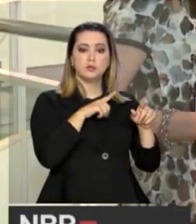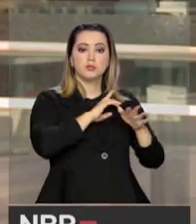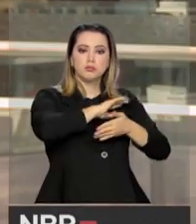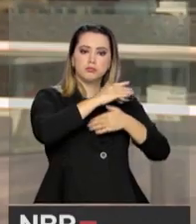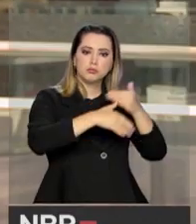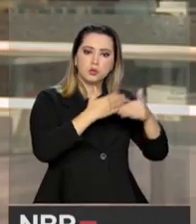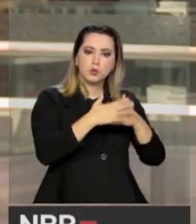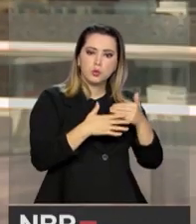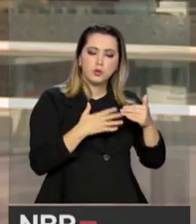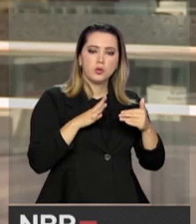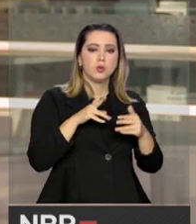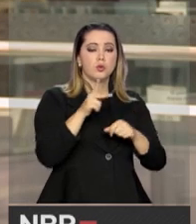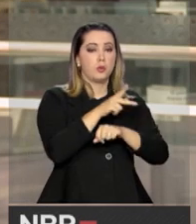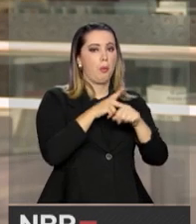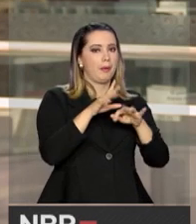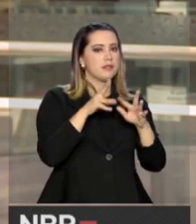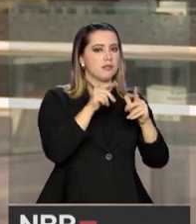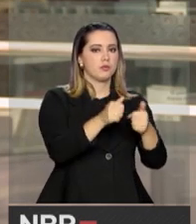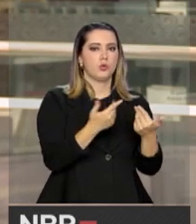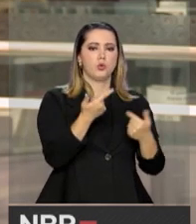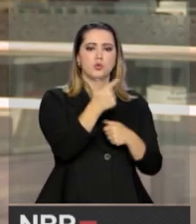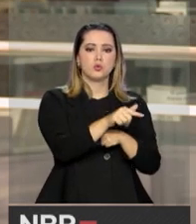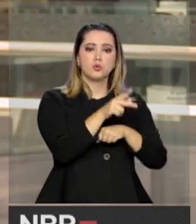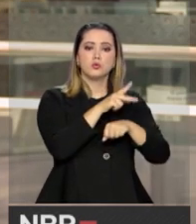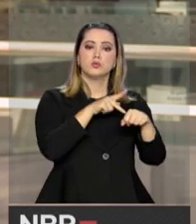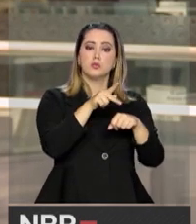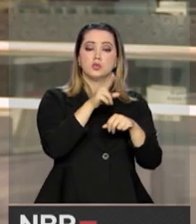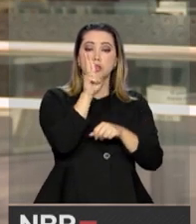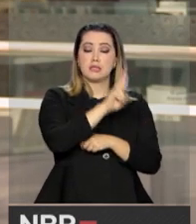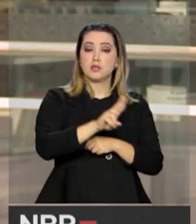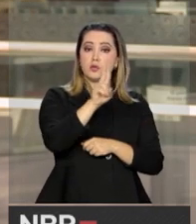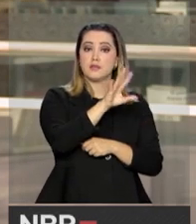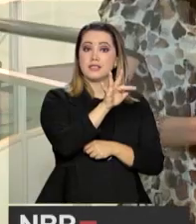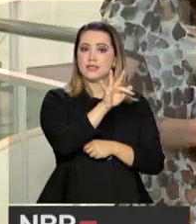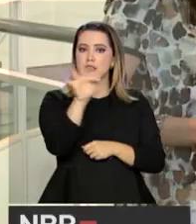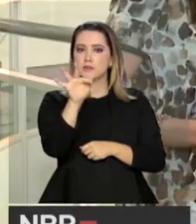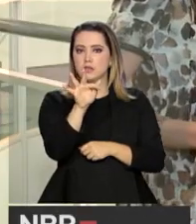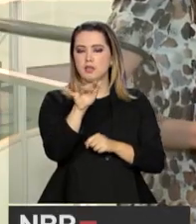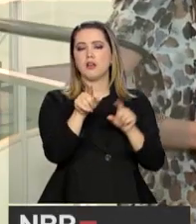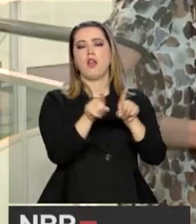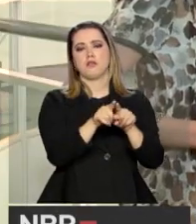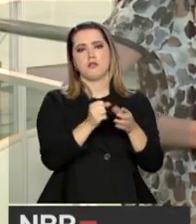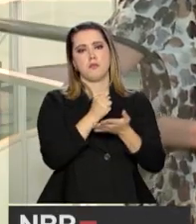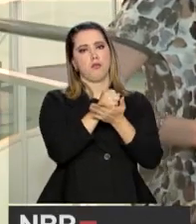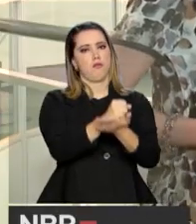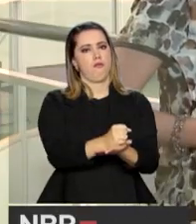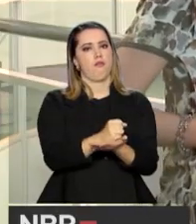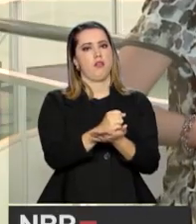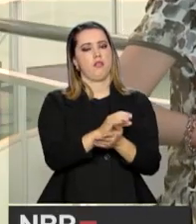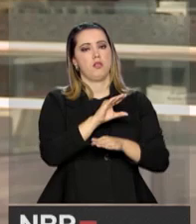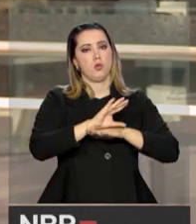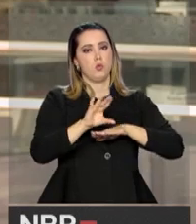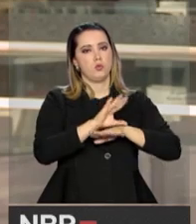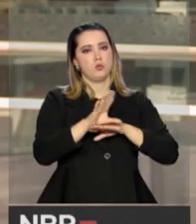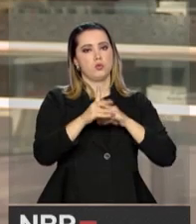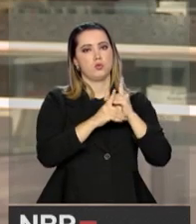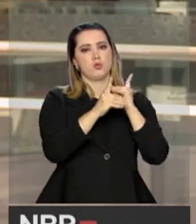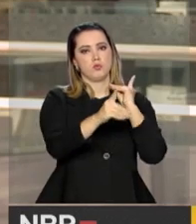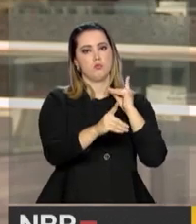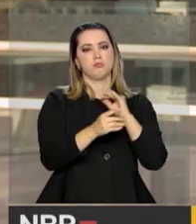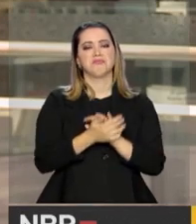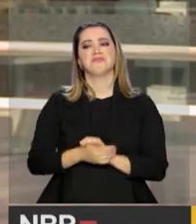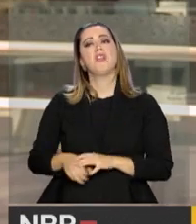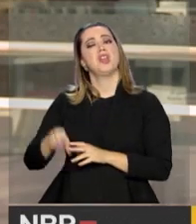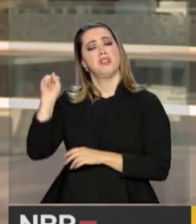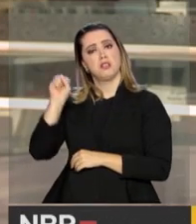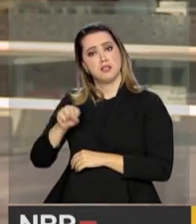tendência no país inteiro, né? Outras universidades federais estão também oferecendo cursos à distância? Muitas, né?